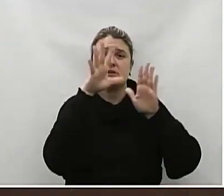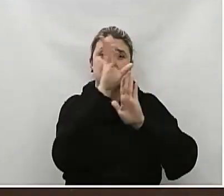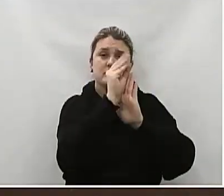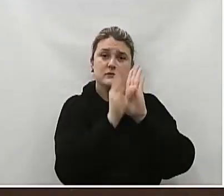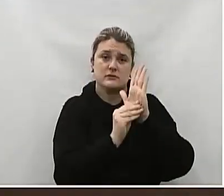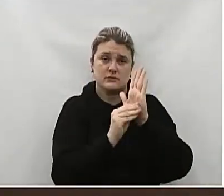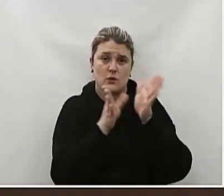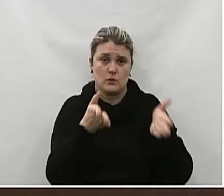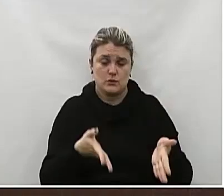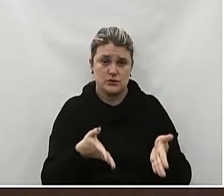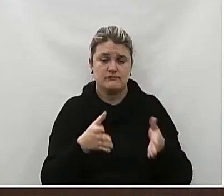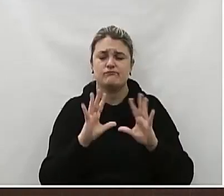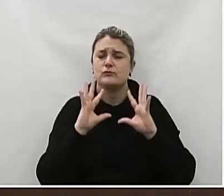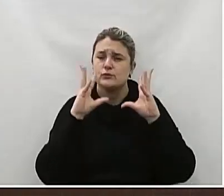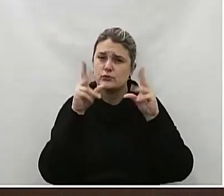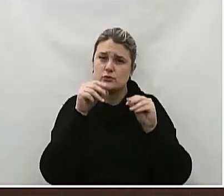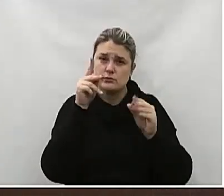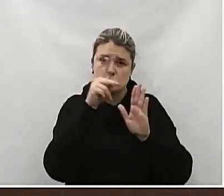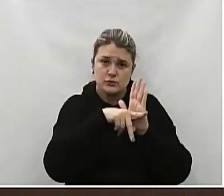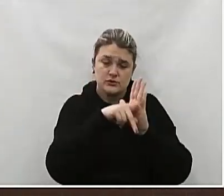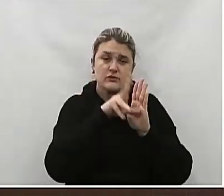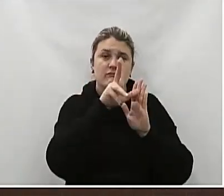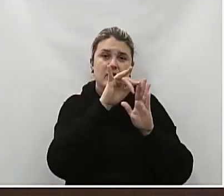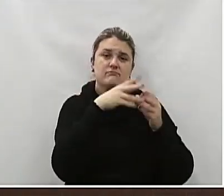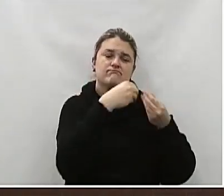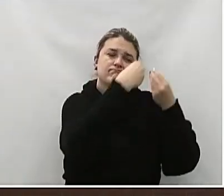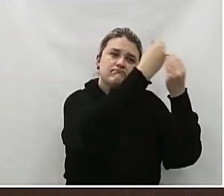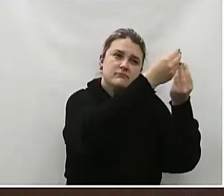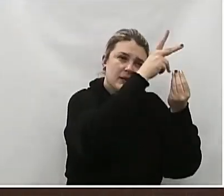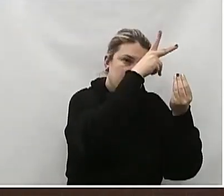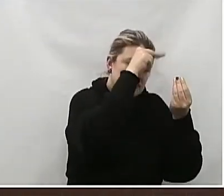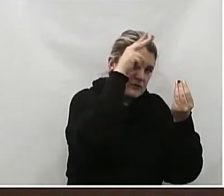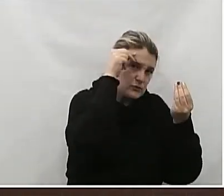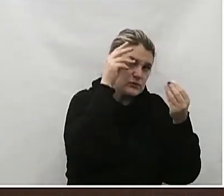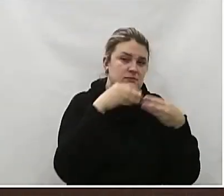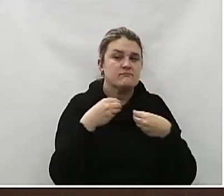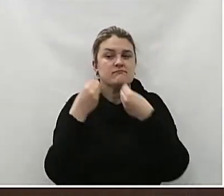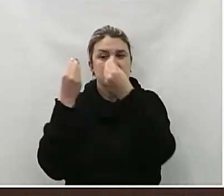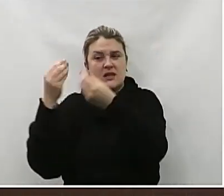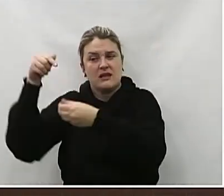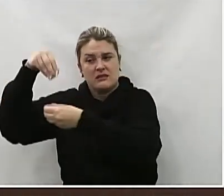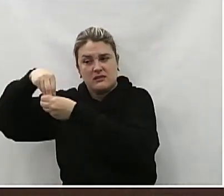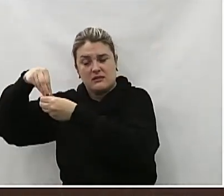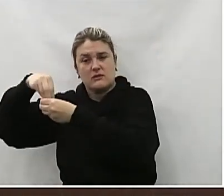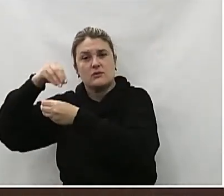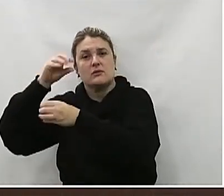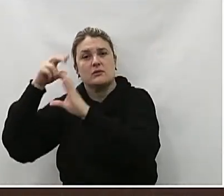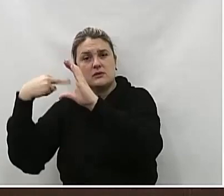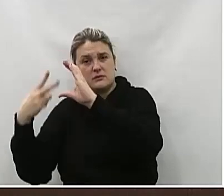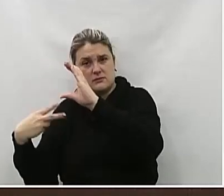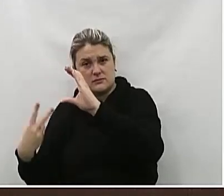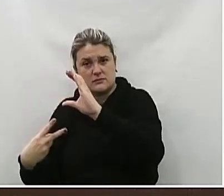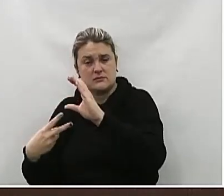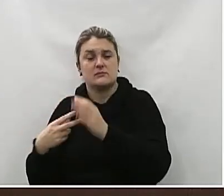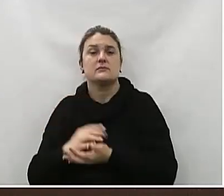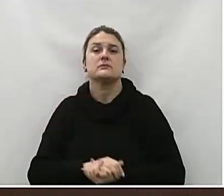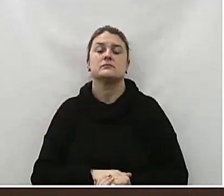Os projetos serão encaminhados às devidas comissões E as indicações serão remetidas aos órgãos competentes